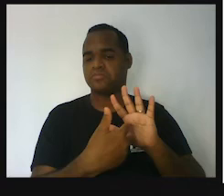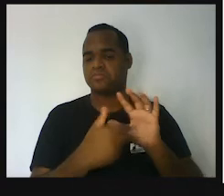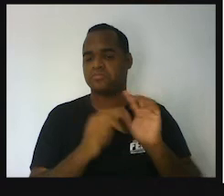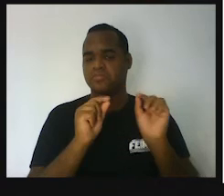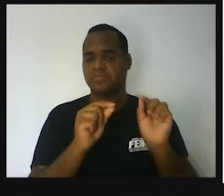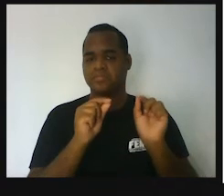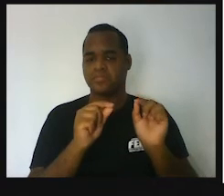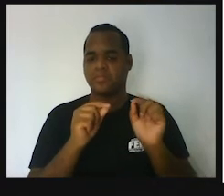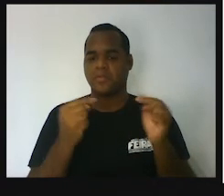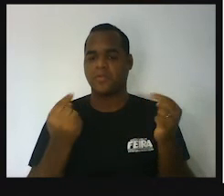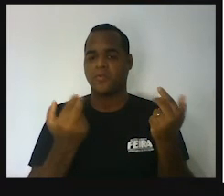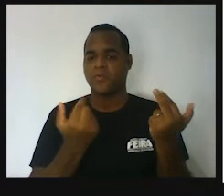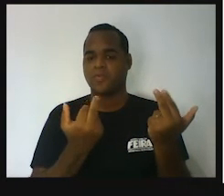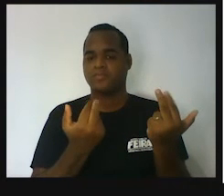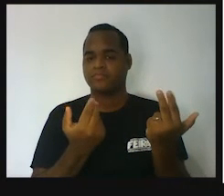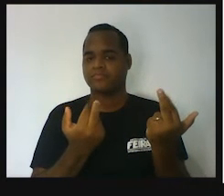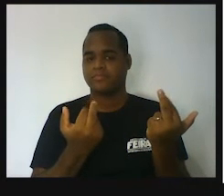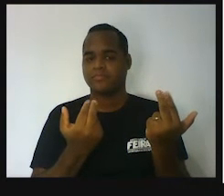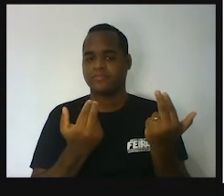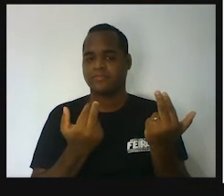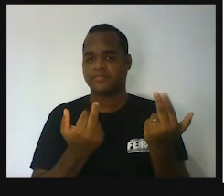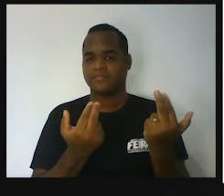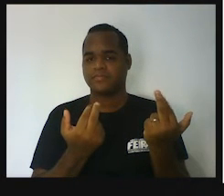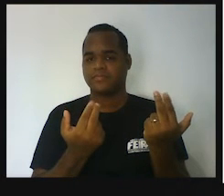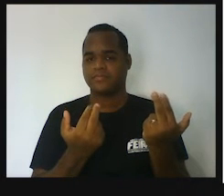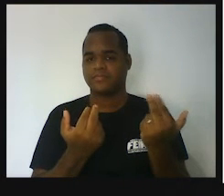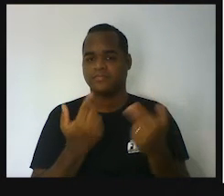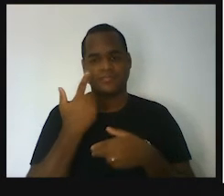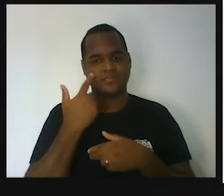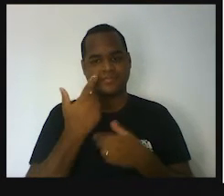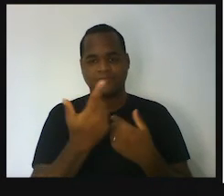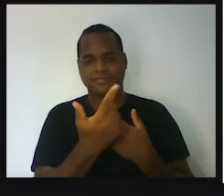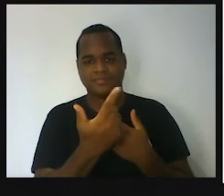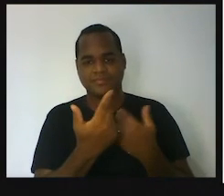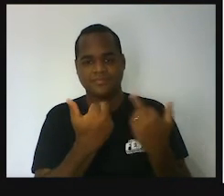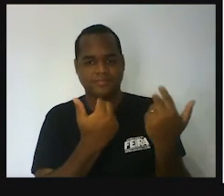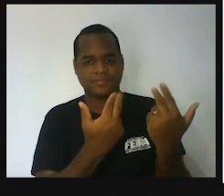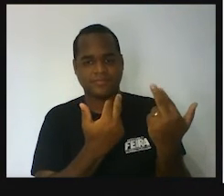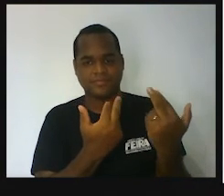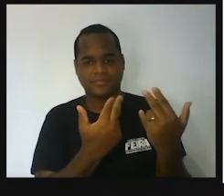igualdade. Olha a igualdade aparecendo aqui.